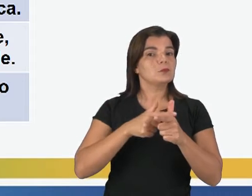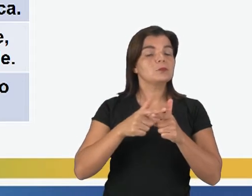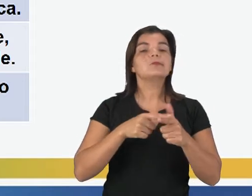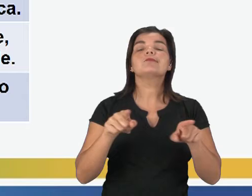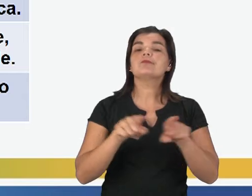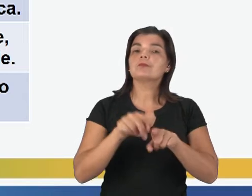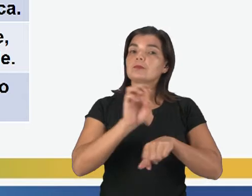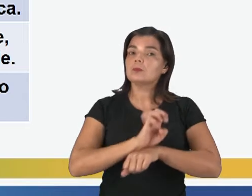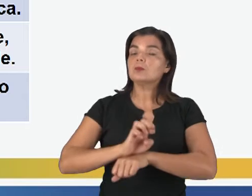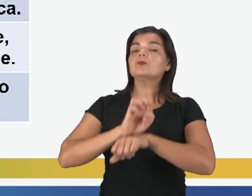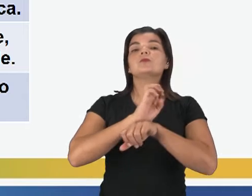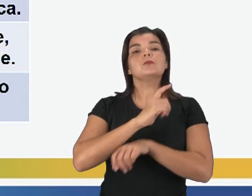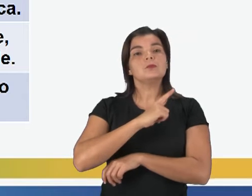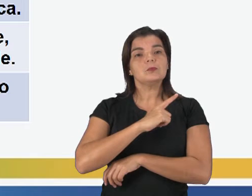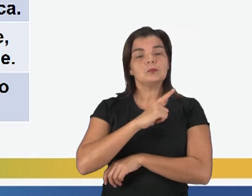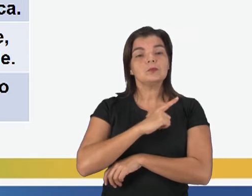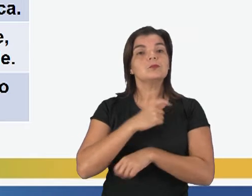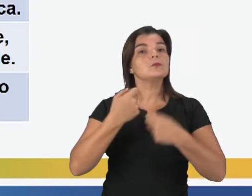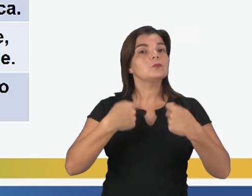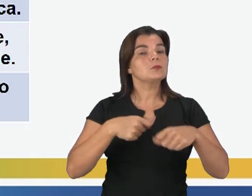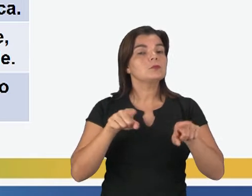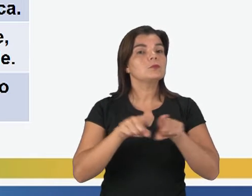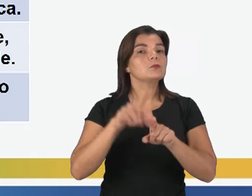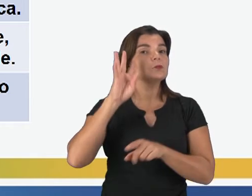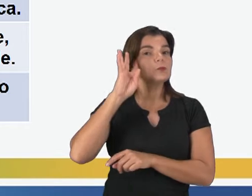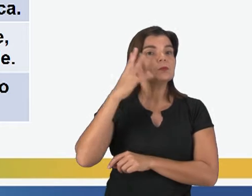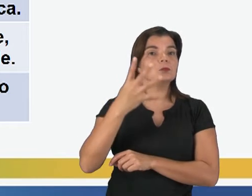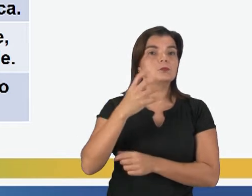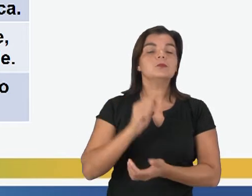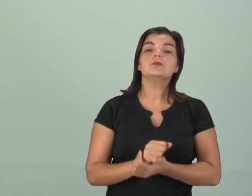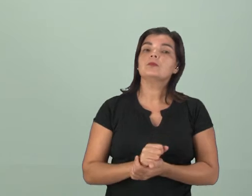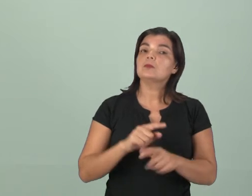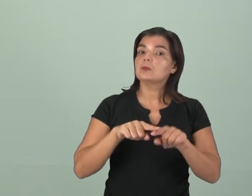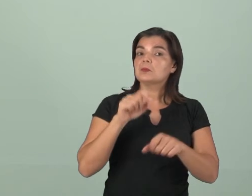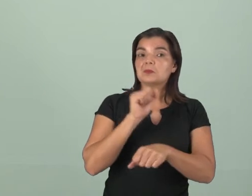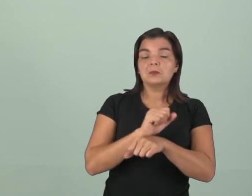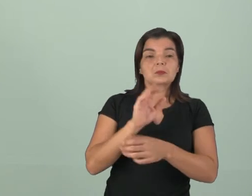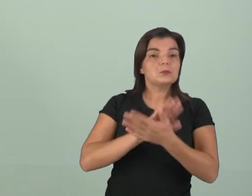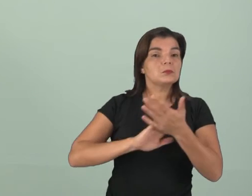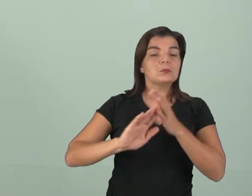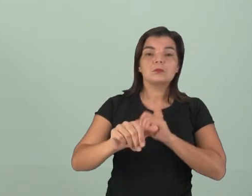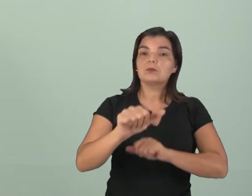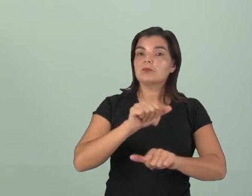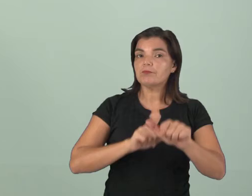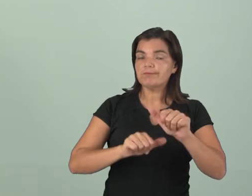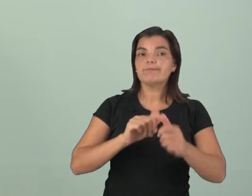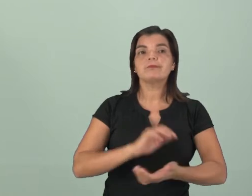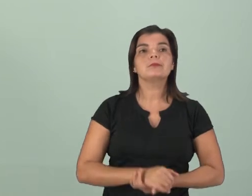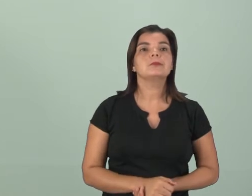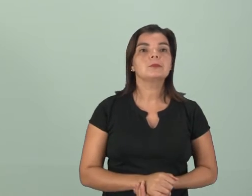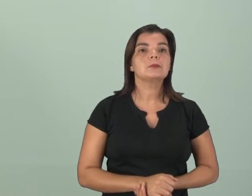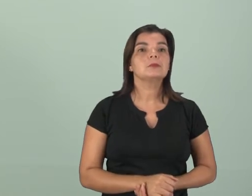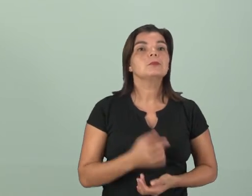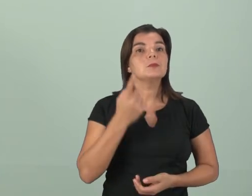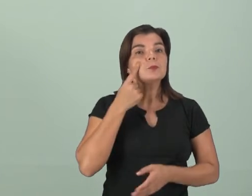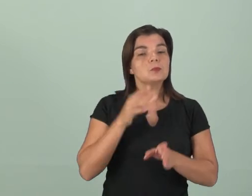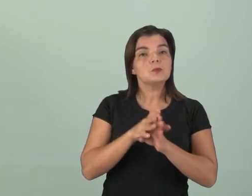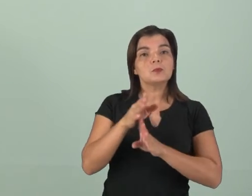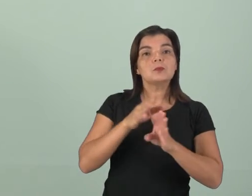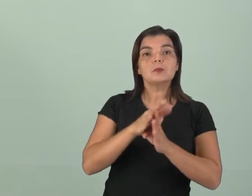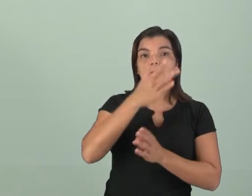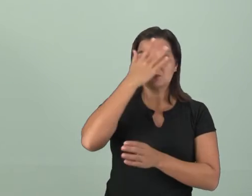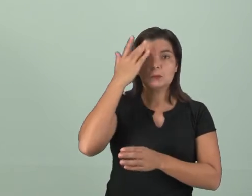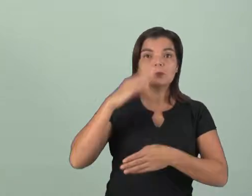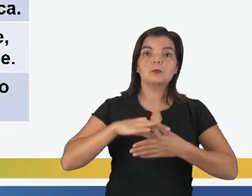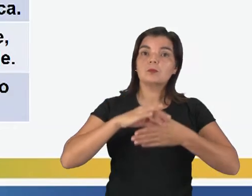emergentes que o Estado tem e que precisam ser resolvidos, sem que espere alguma coisa em troca por causa disso. Devem instruir seus